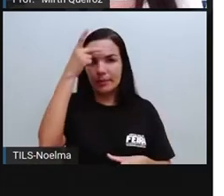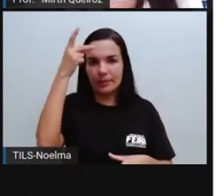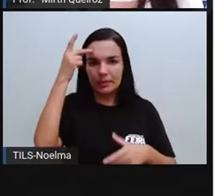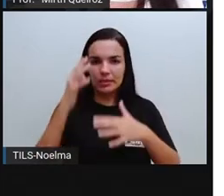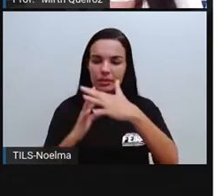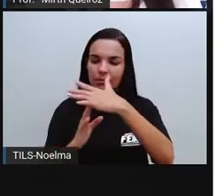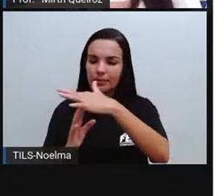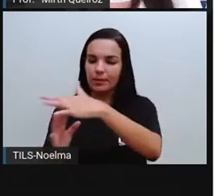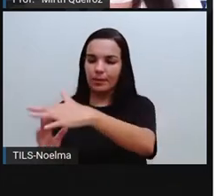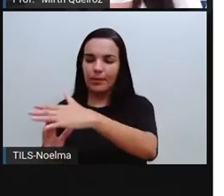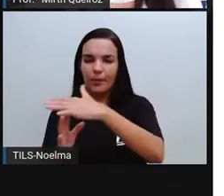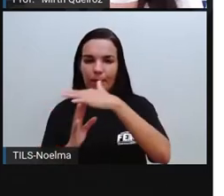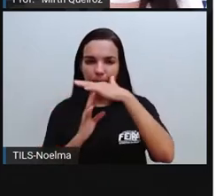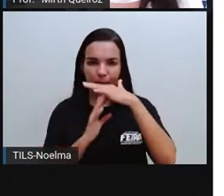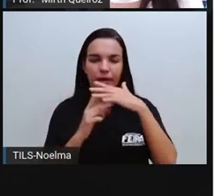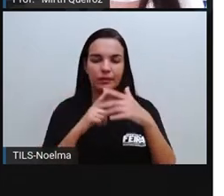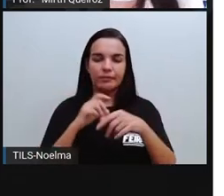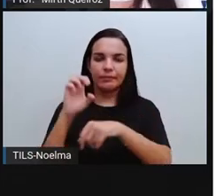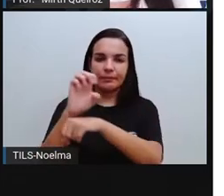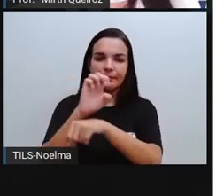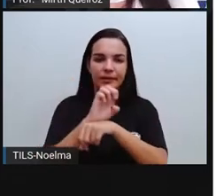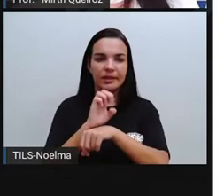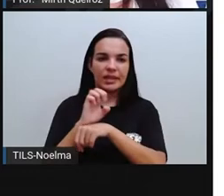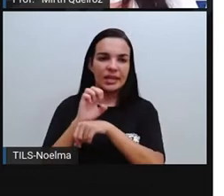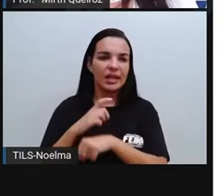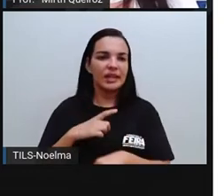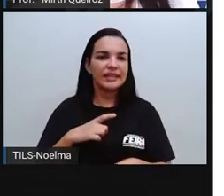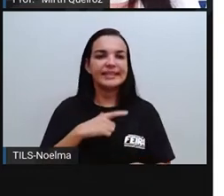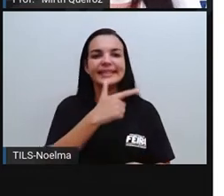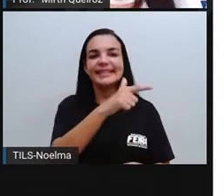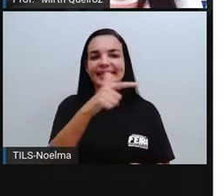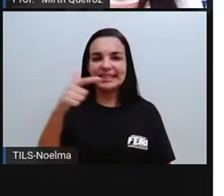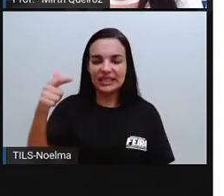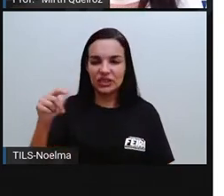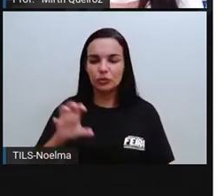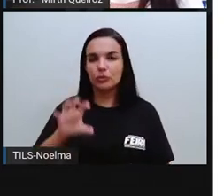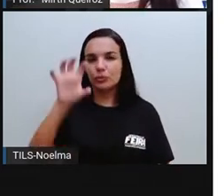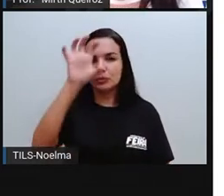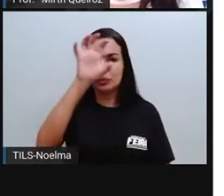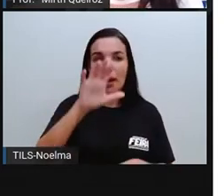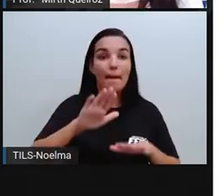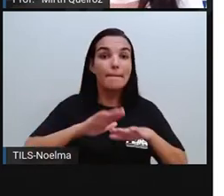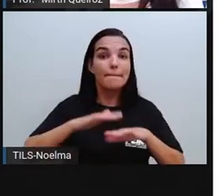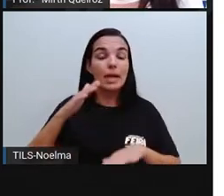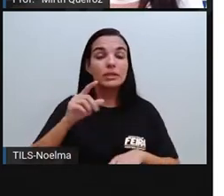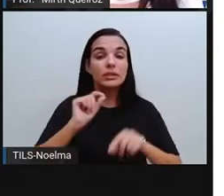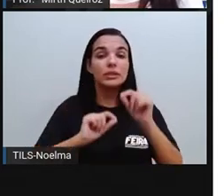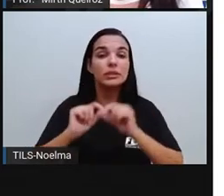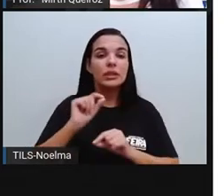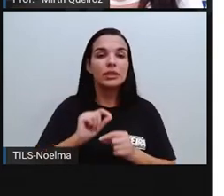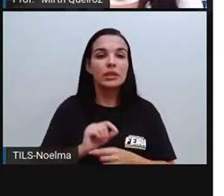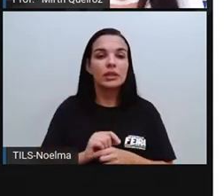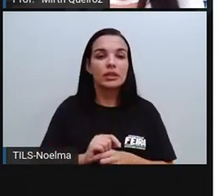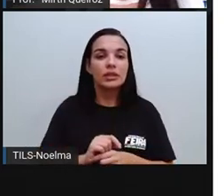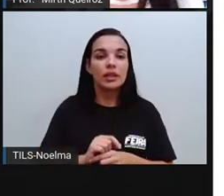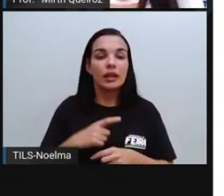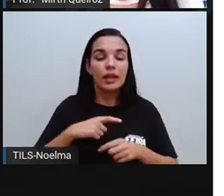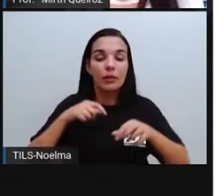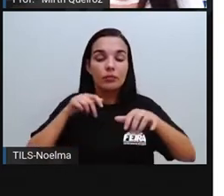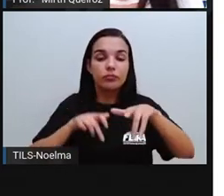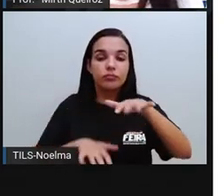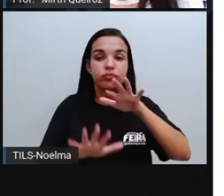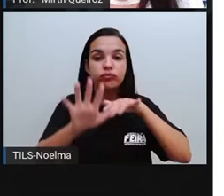temos de vários outros estados, nós temos pessoas de outras regiões, mas esse fluxo